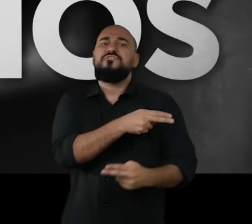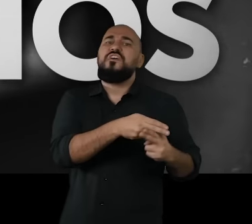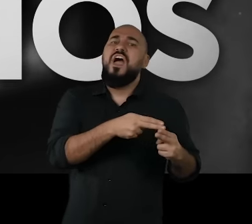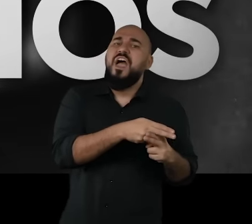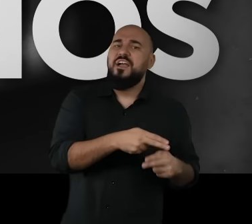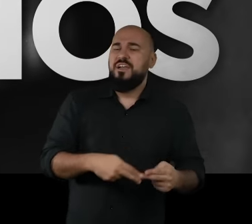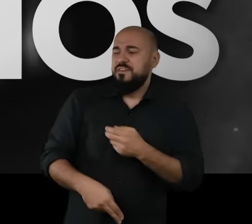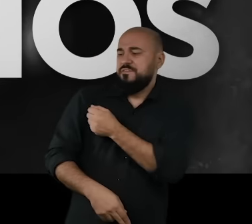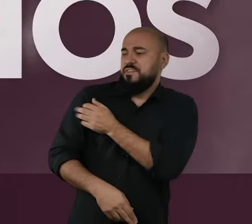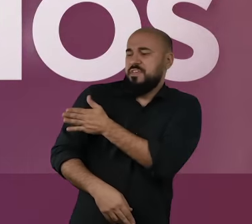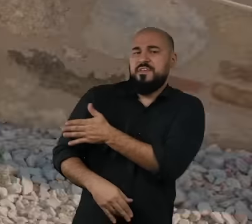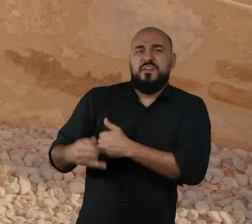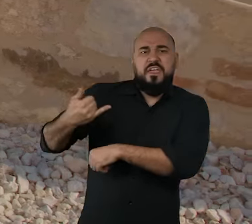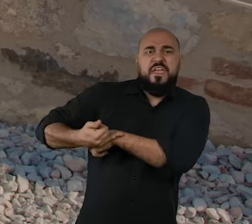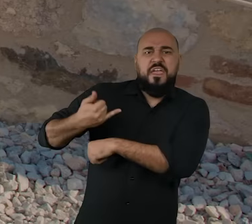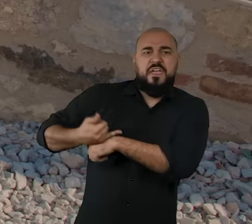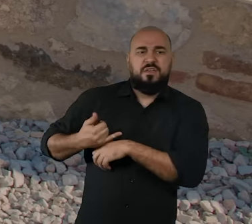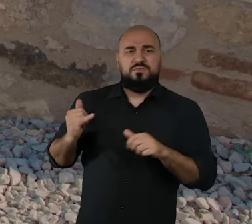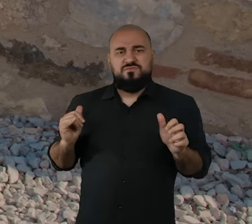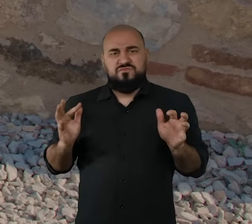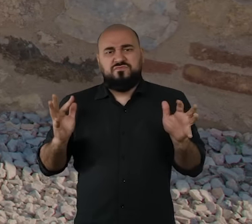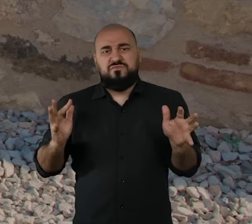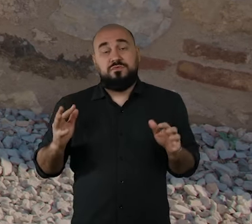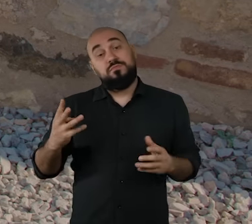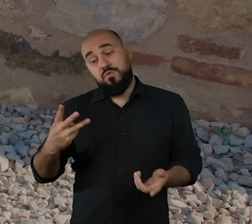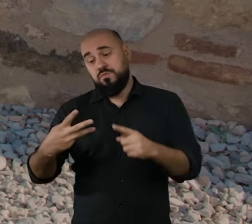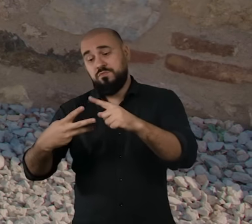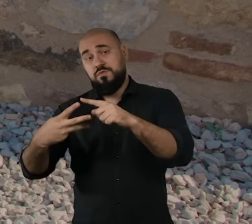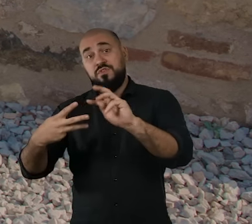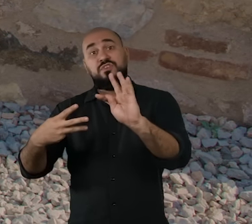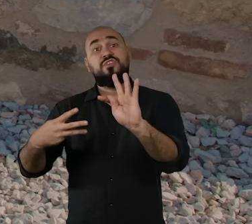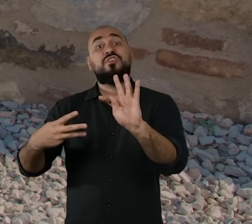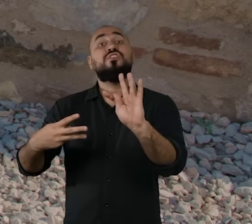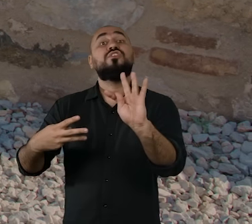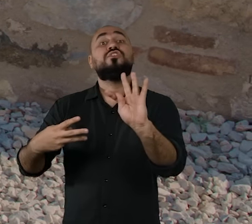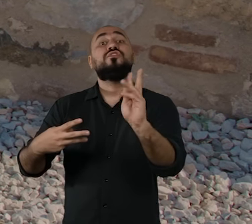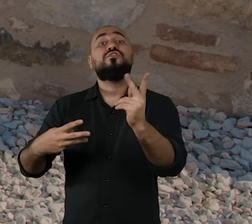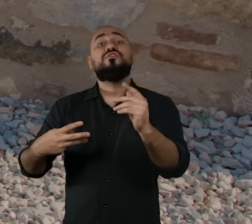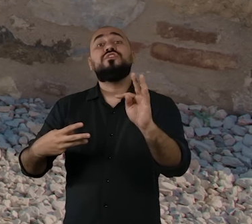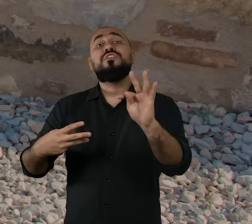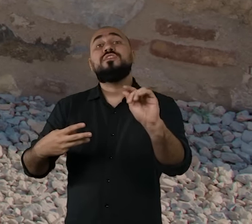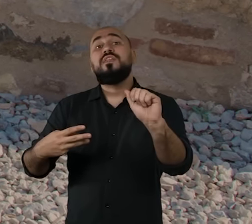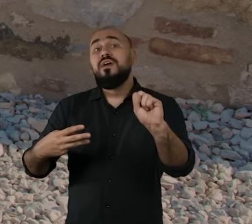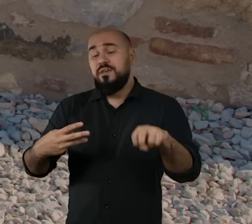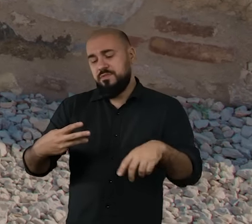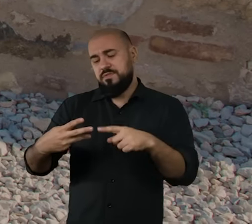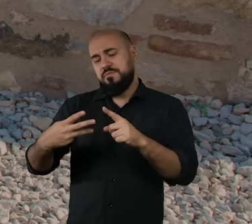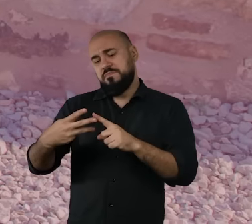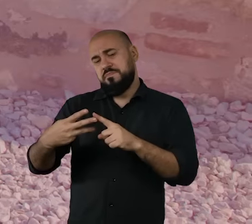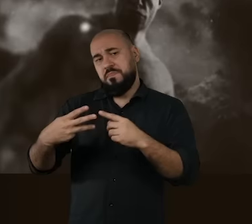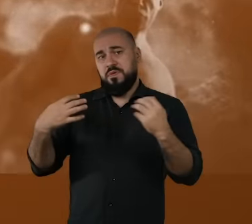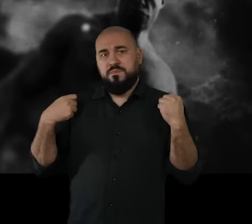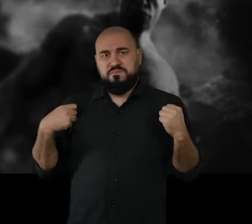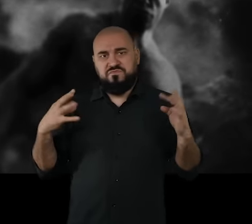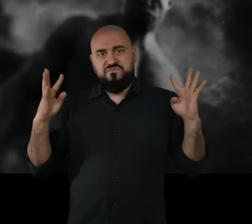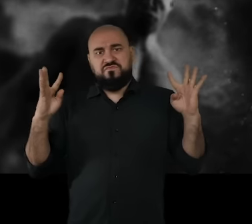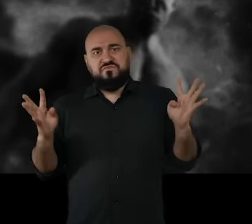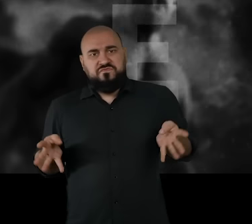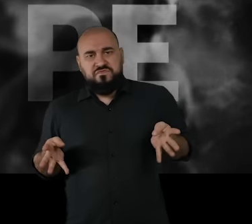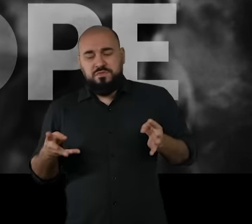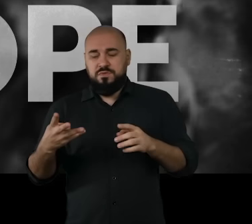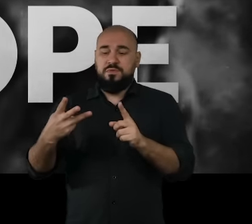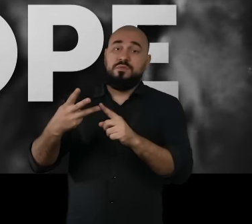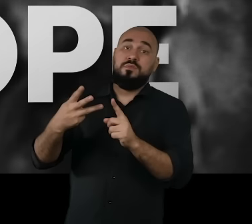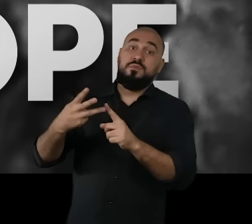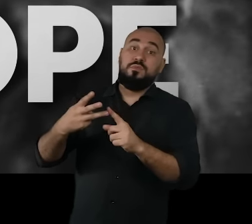afiadas e muito aço ali. Então, você tinha os Titãs, você tinha os Sentimanos. E a terceira categoria de filhos eram os